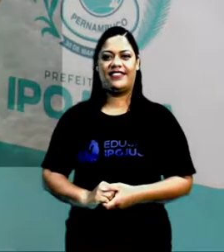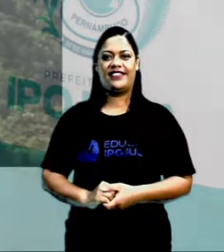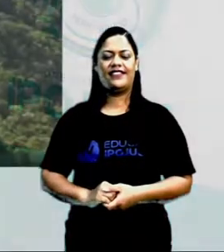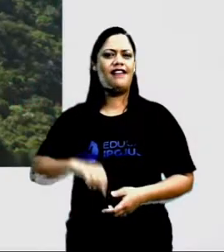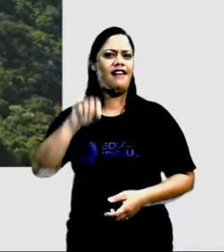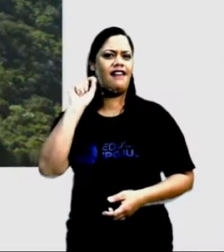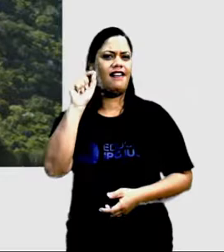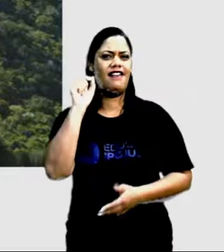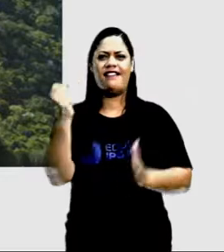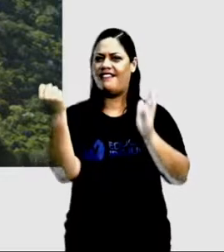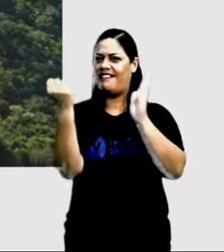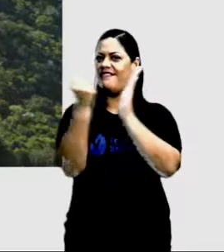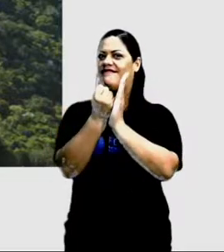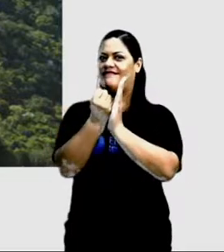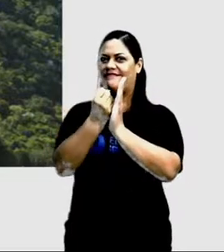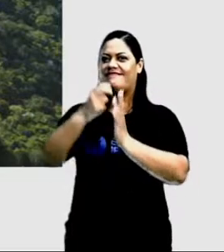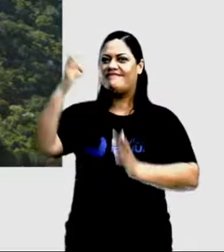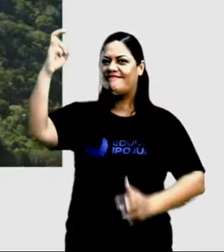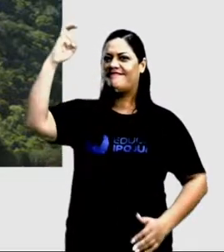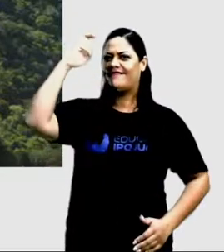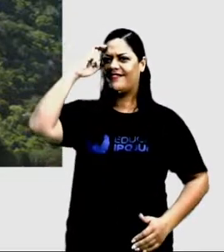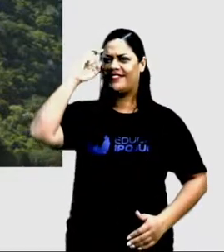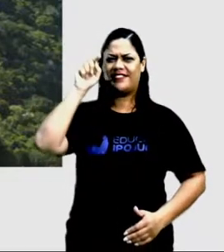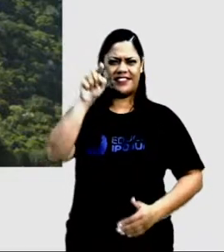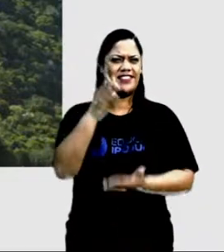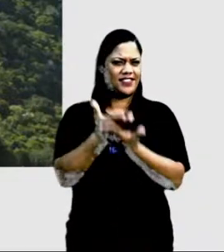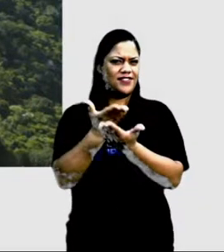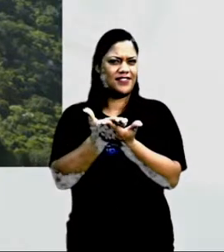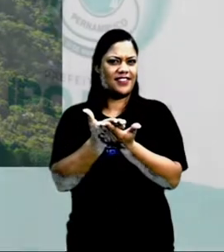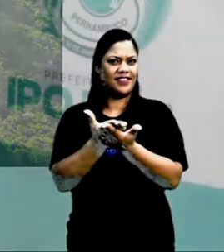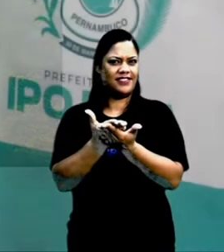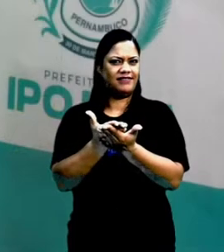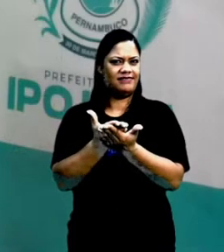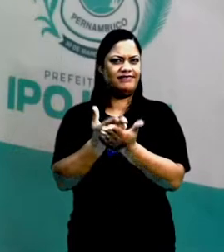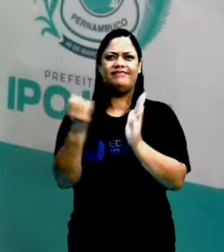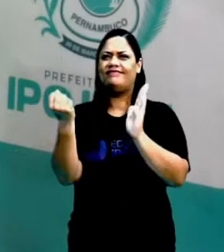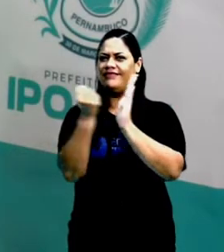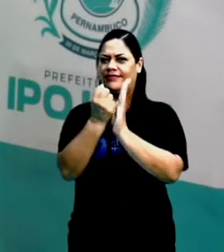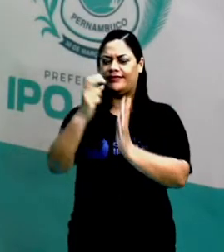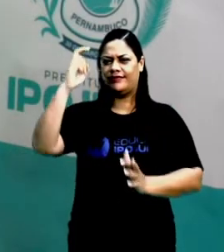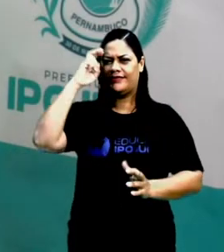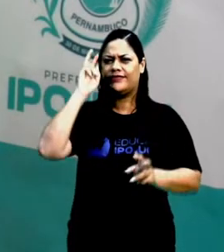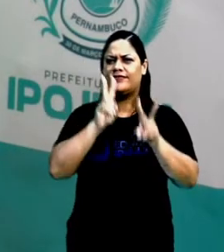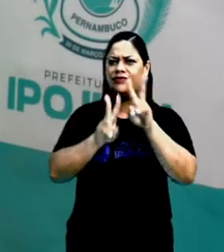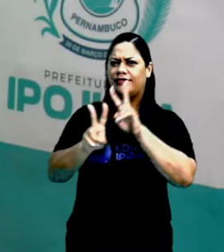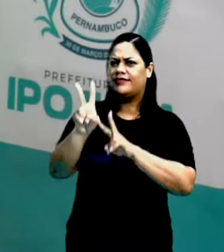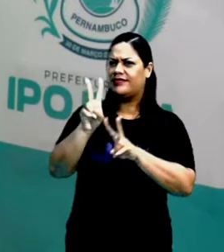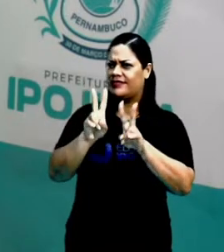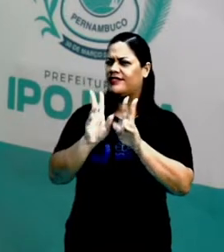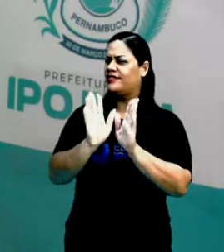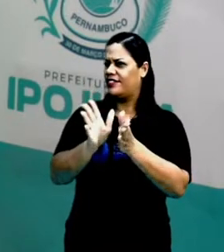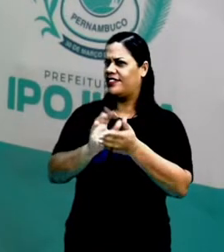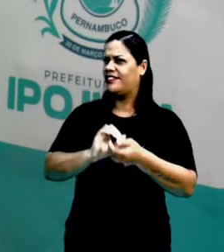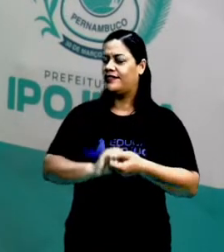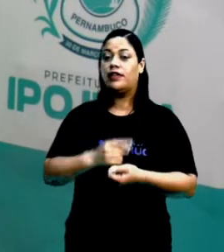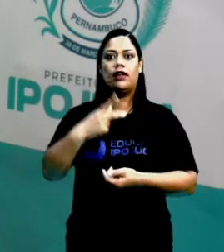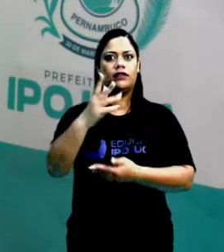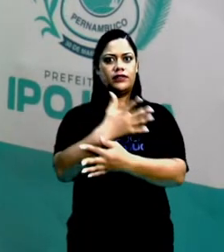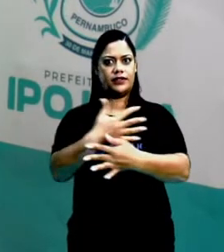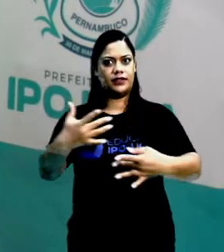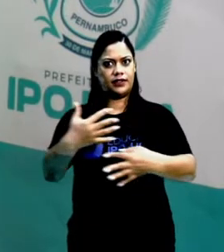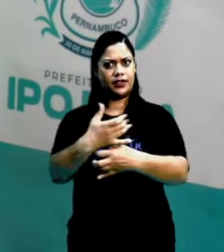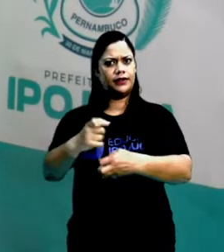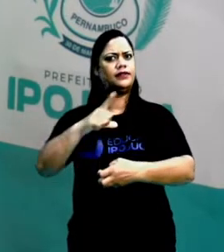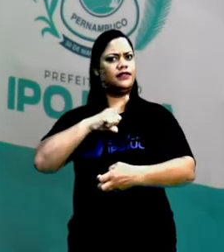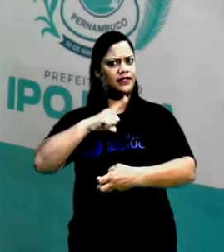O que é patrimônio cultural? Vocês já estudaram sobre patrimônio cultural? Já observaram? A sua cidade tem